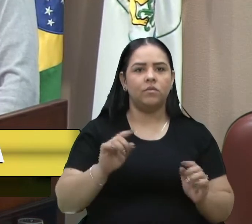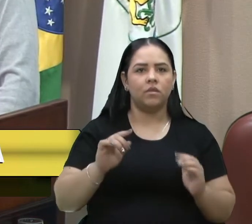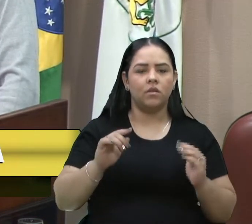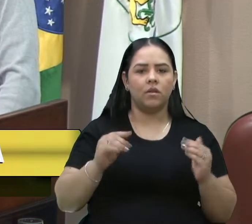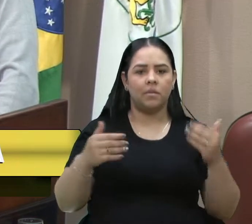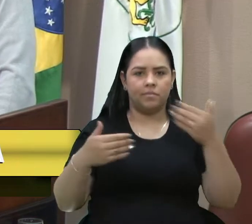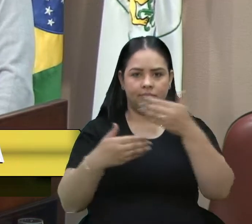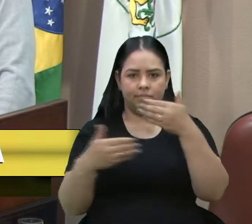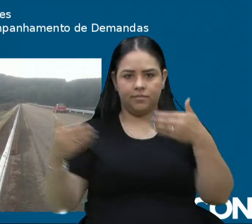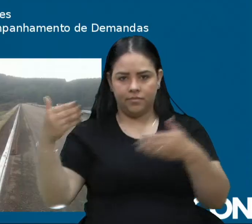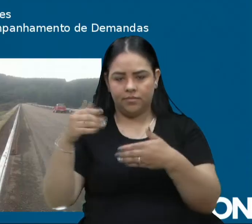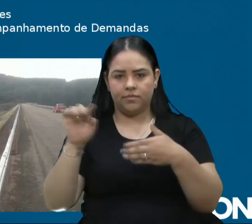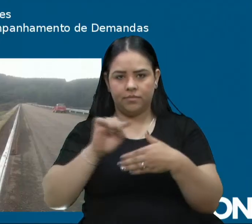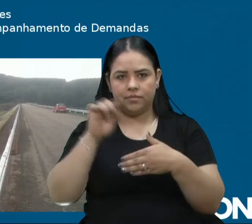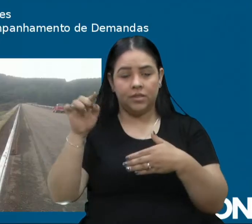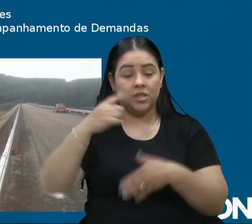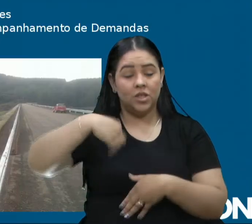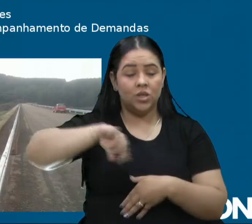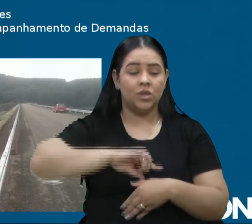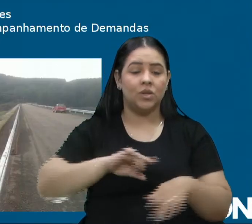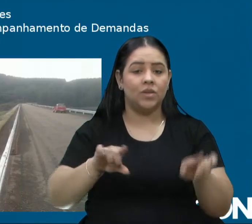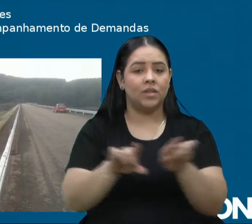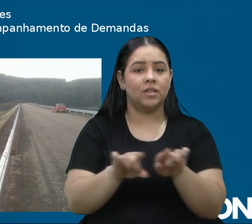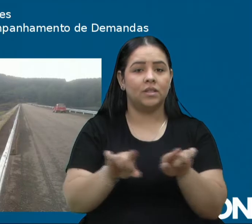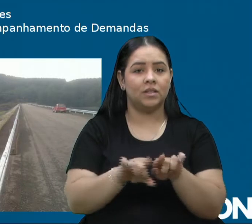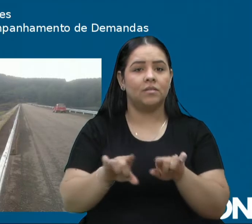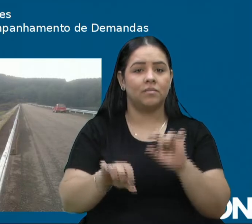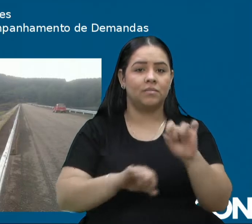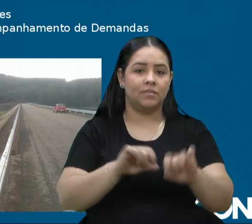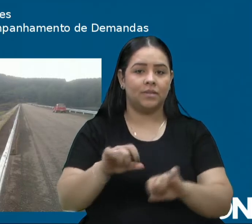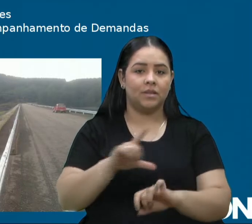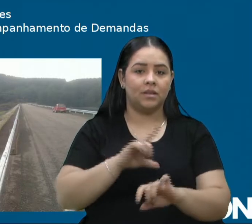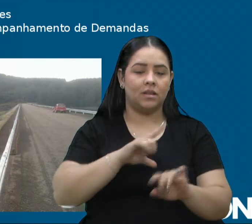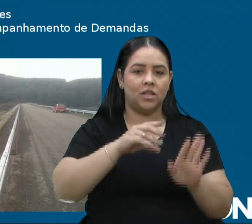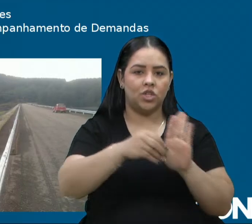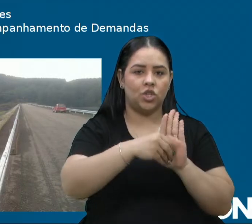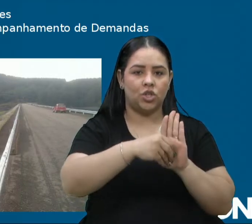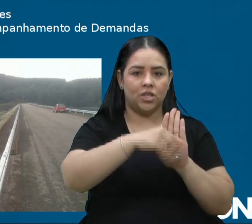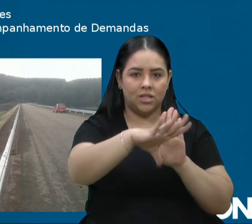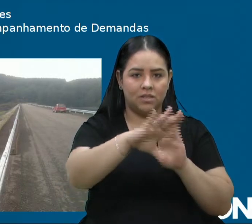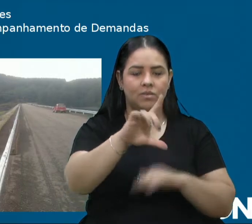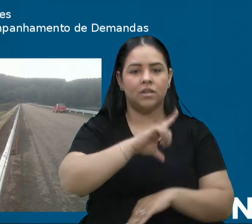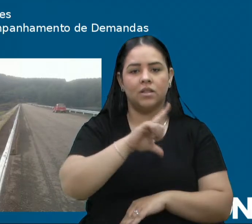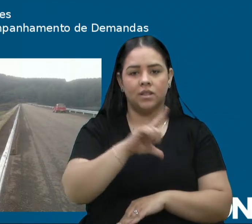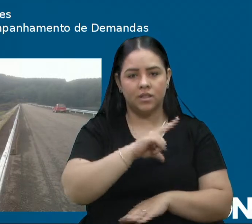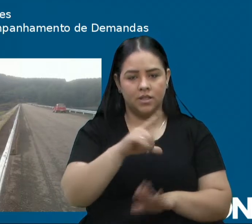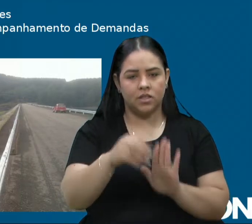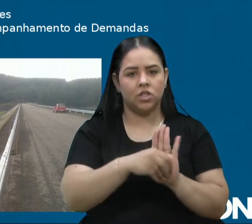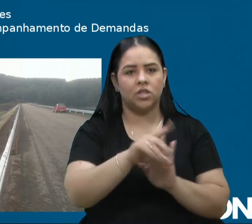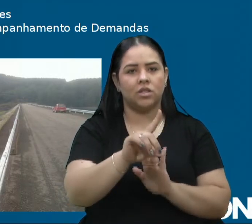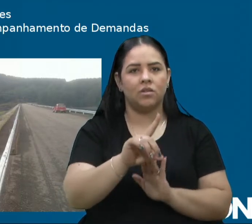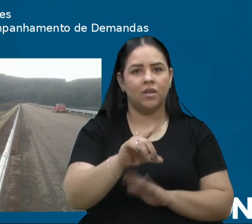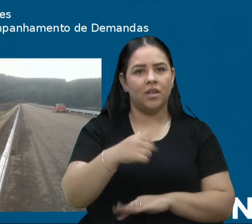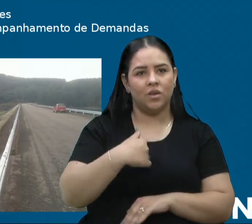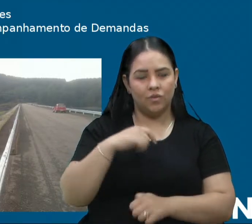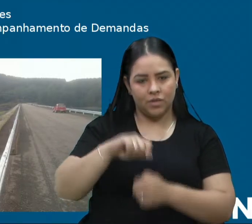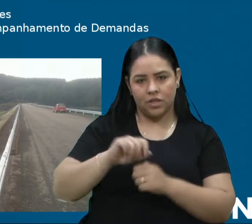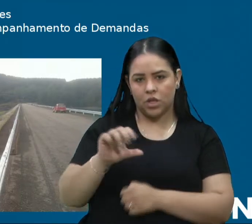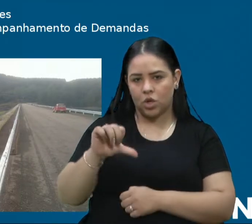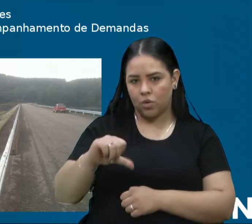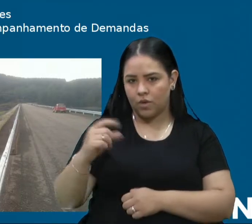Indo mais à frente, a gente teve também as questões das indicações, né. A gente teve, de indicações, eu fiz 91 aqui, eu boto